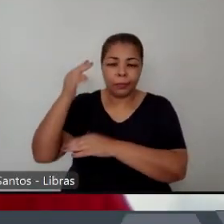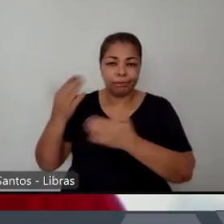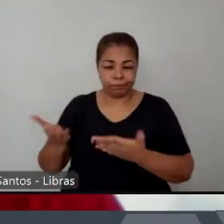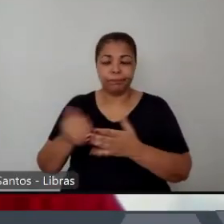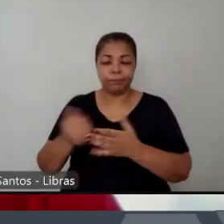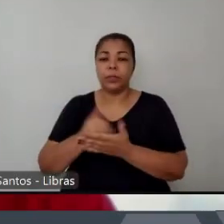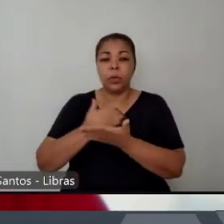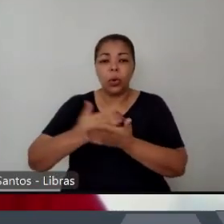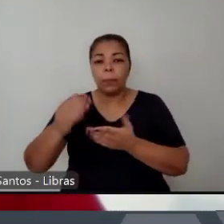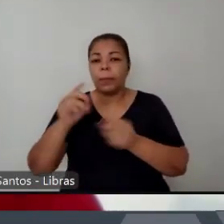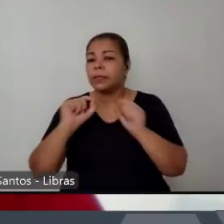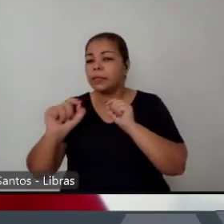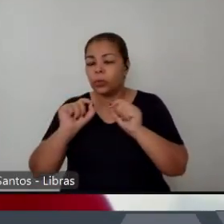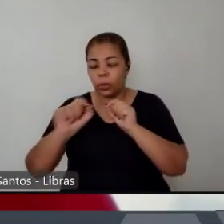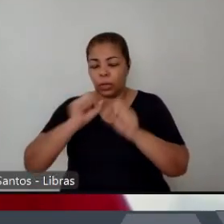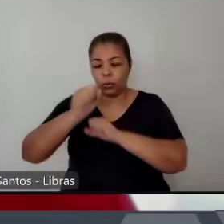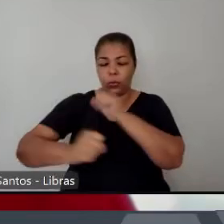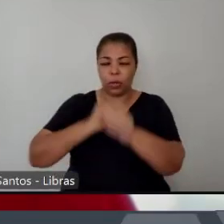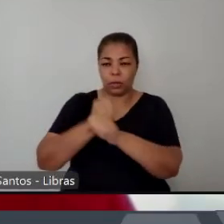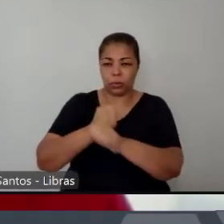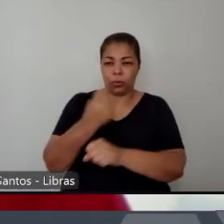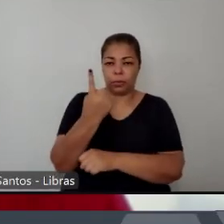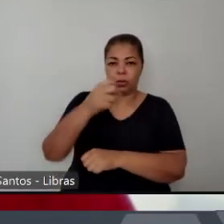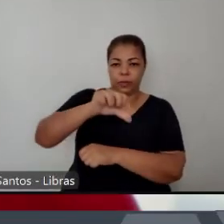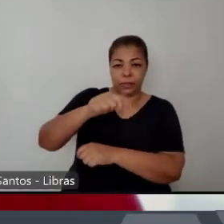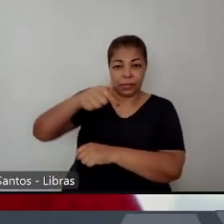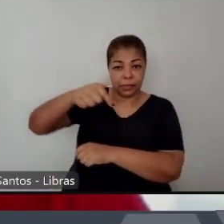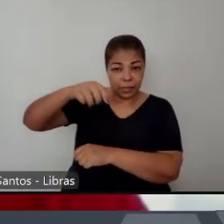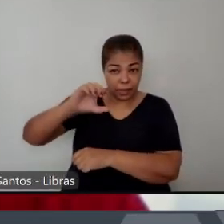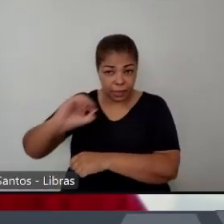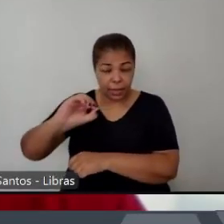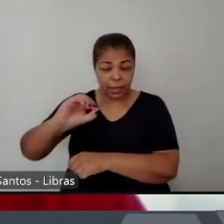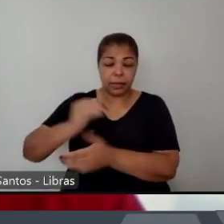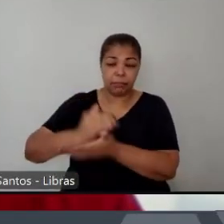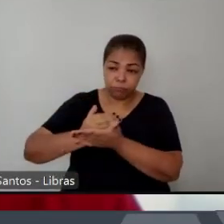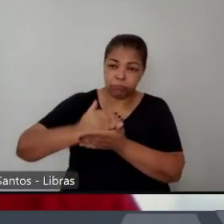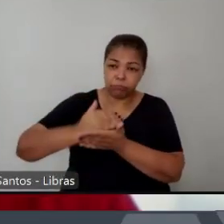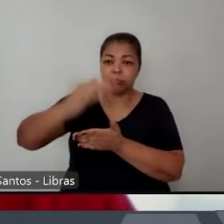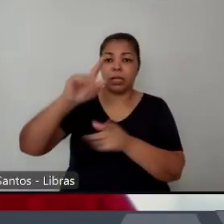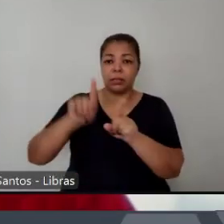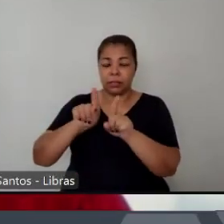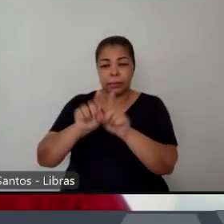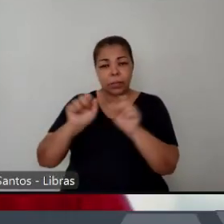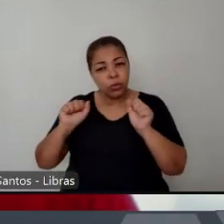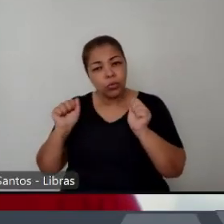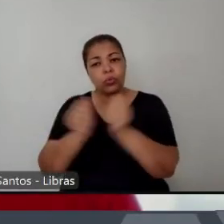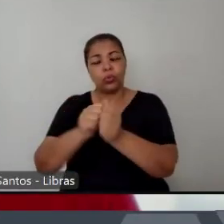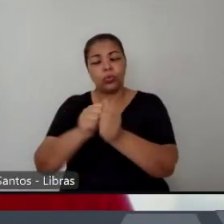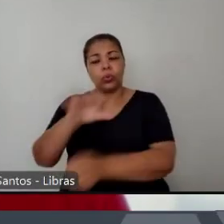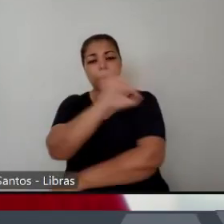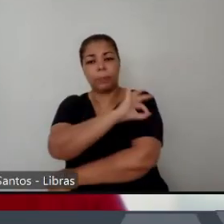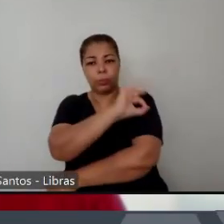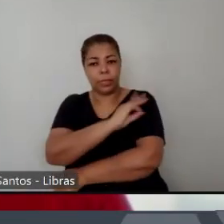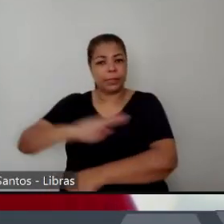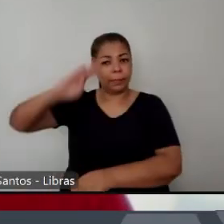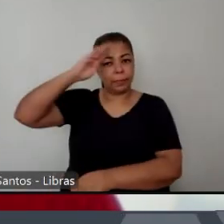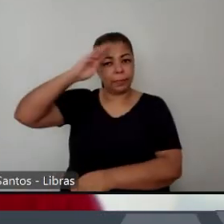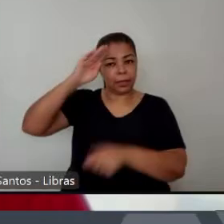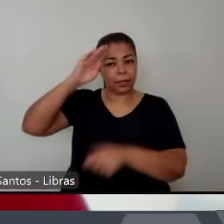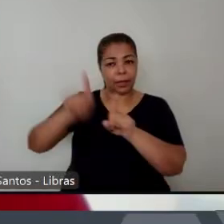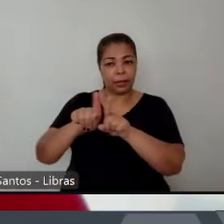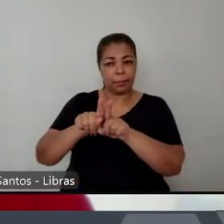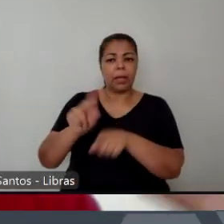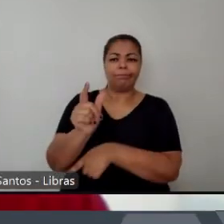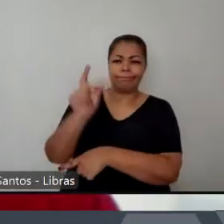70 em São Paulo? Ela é feita a partir das polícias militares, que antigamente era uma polícia